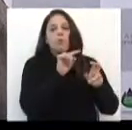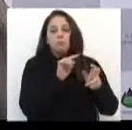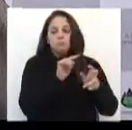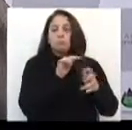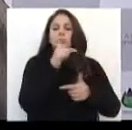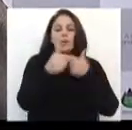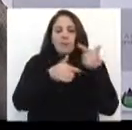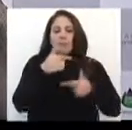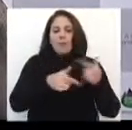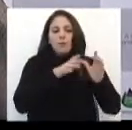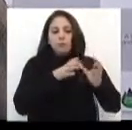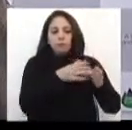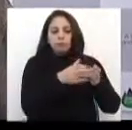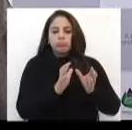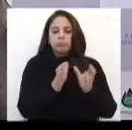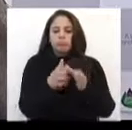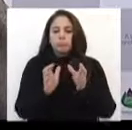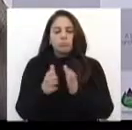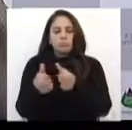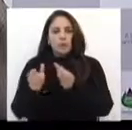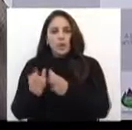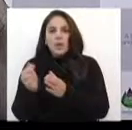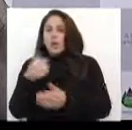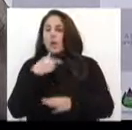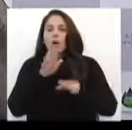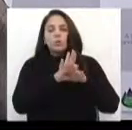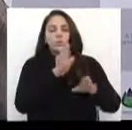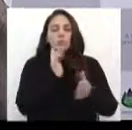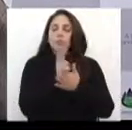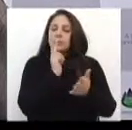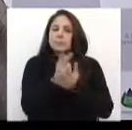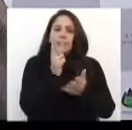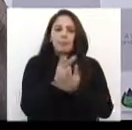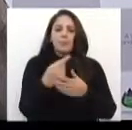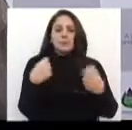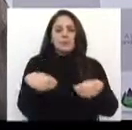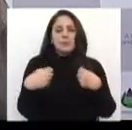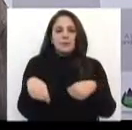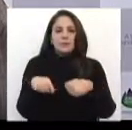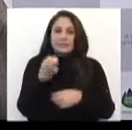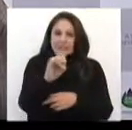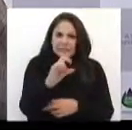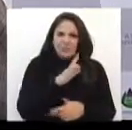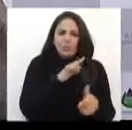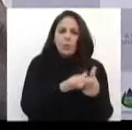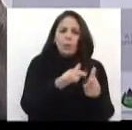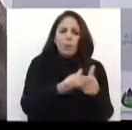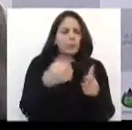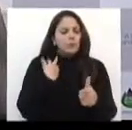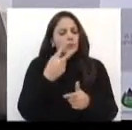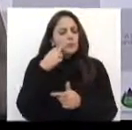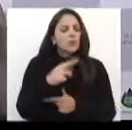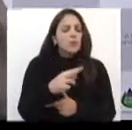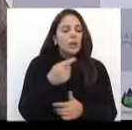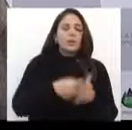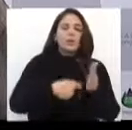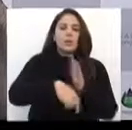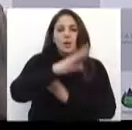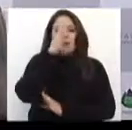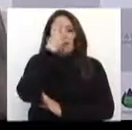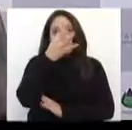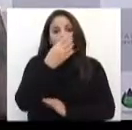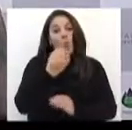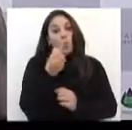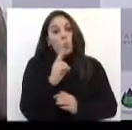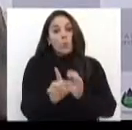ser rotulado disso ou daquilo. Ajudo dentro do possível a tudo e a todos. Se tiver um problema a gente visualizar, a gente vai tentar resolver, ou com uma